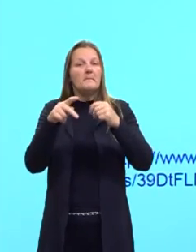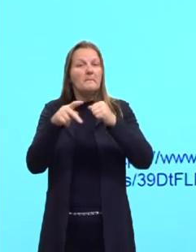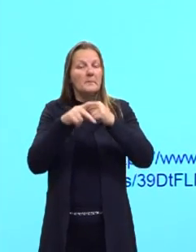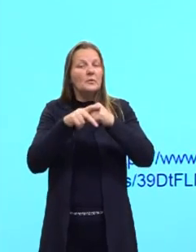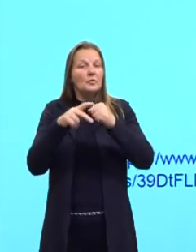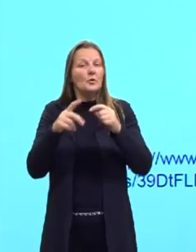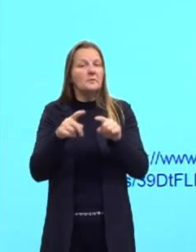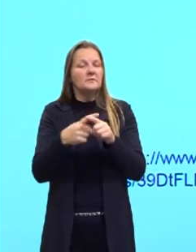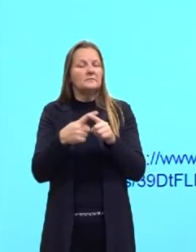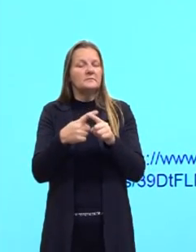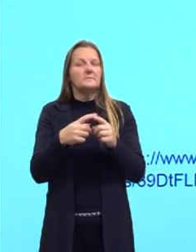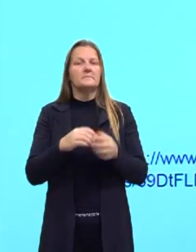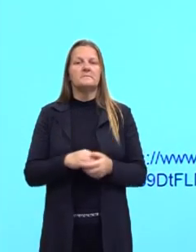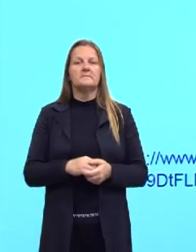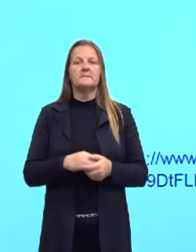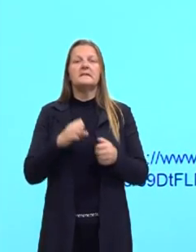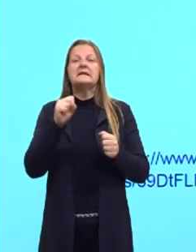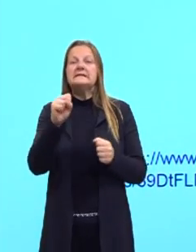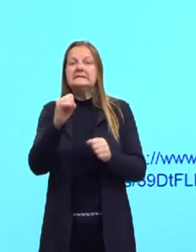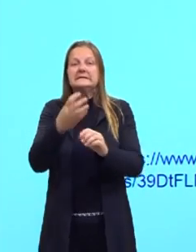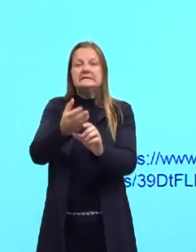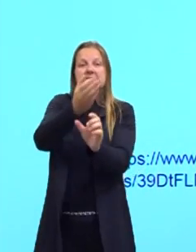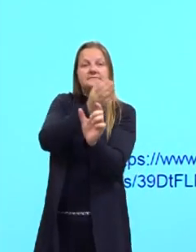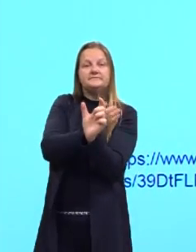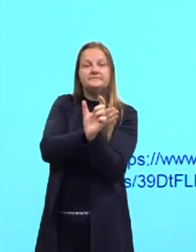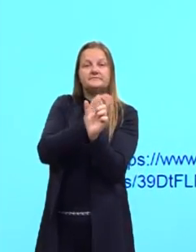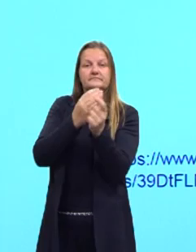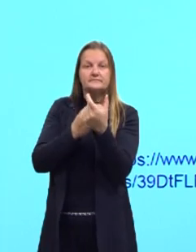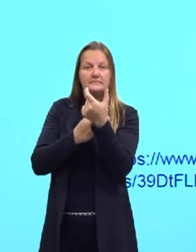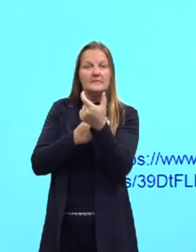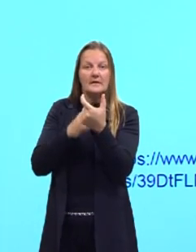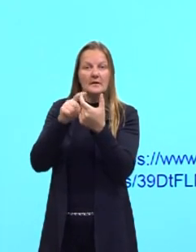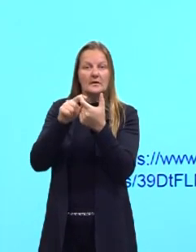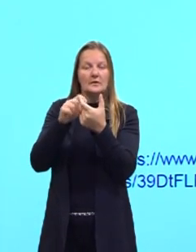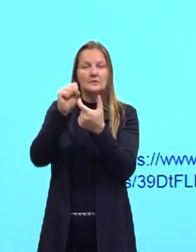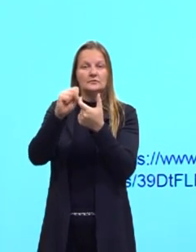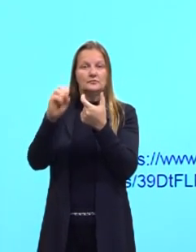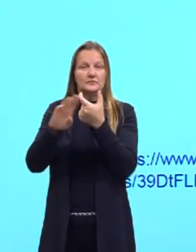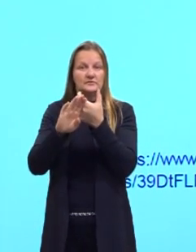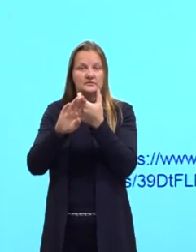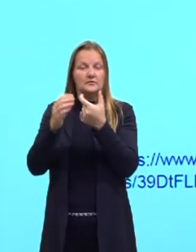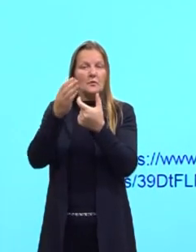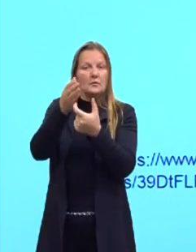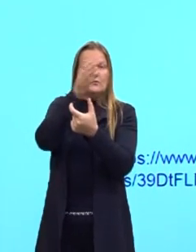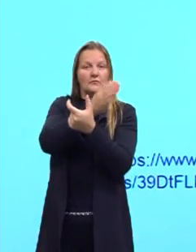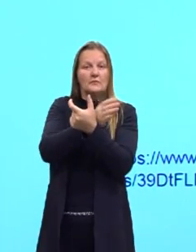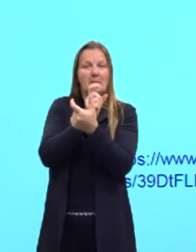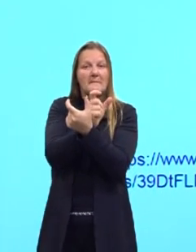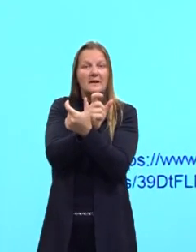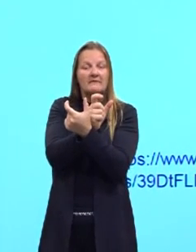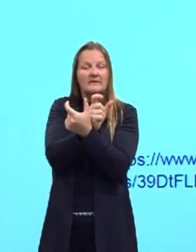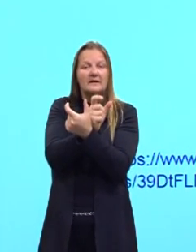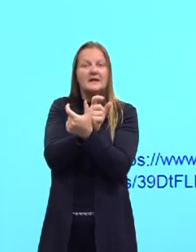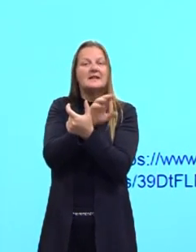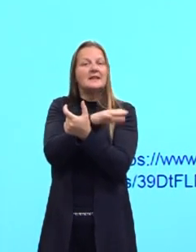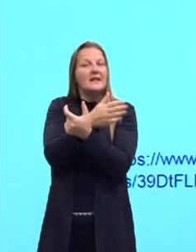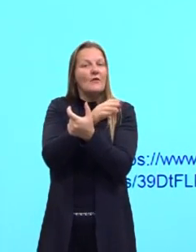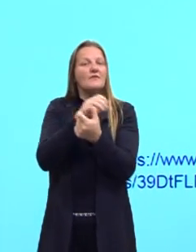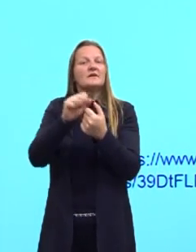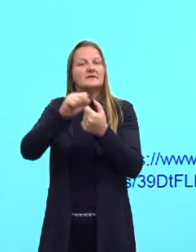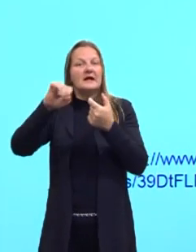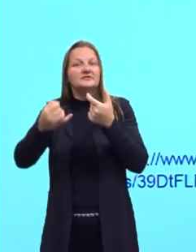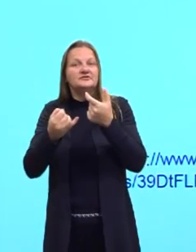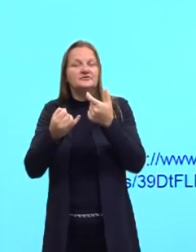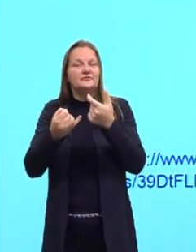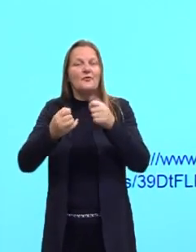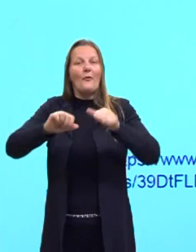um substantivo e na frente desse substantivo vem uma outra palavra, bem provável que ela seja um adjetivo.